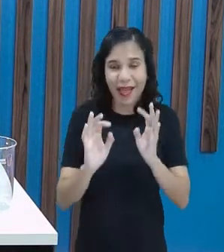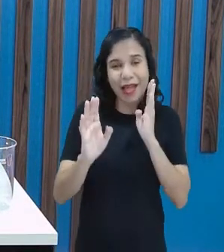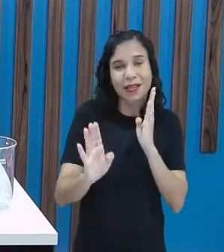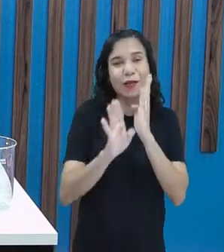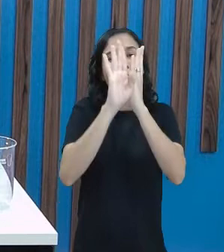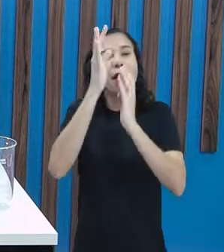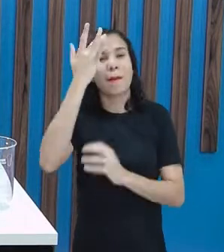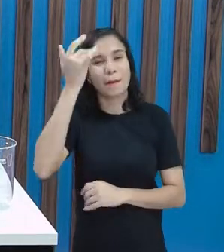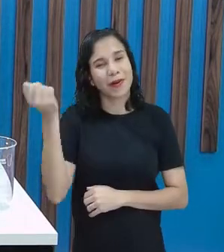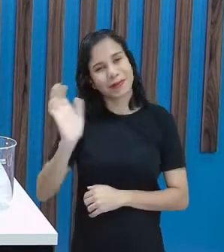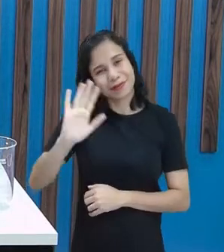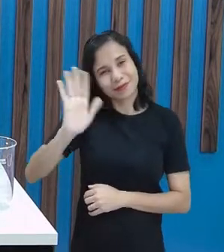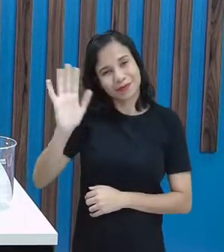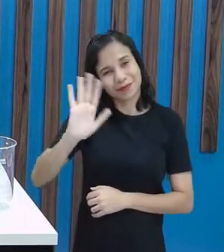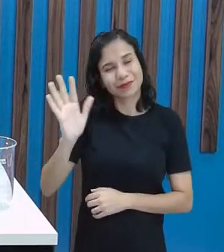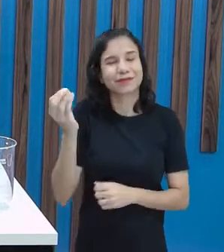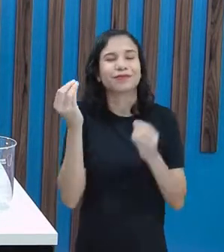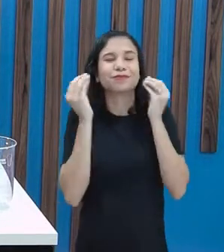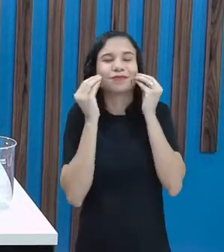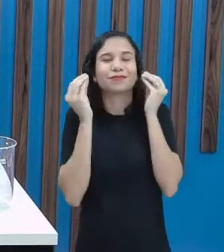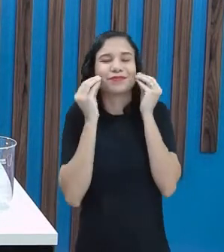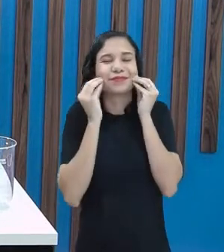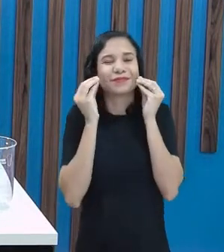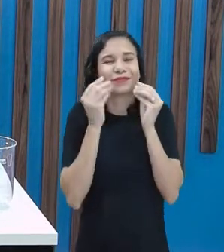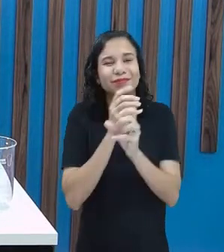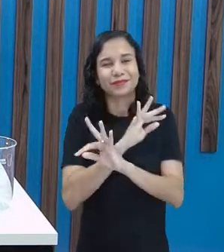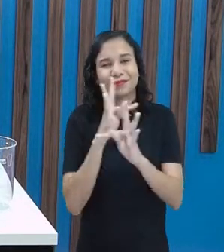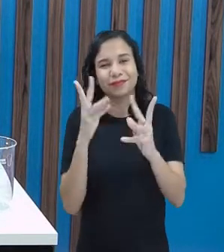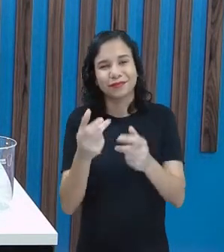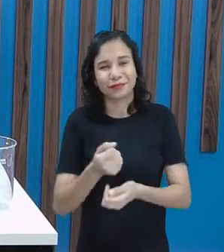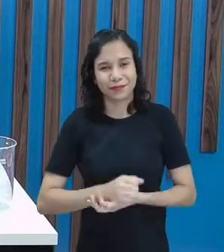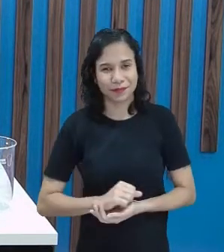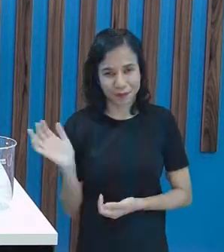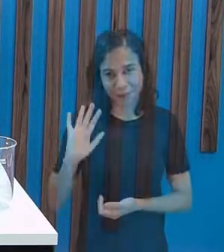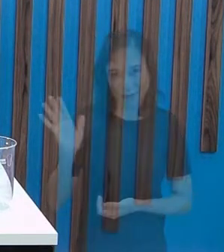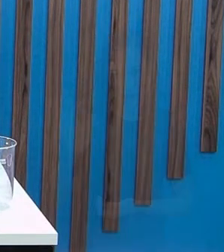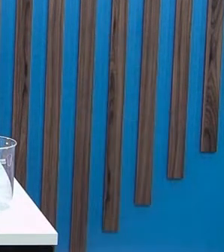gente se encontra amanhã. Tchau, tchau e um grande beijo para todos vocês.